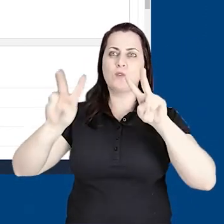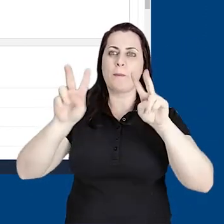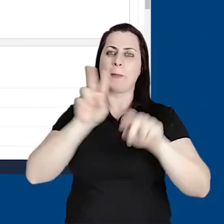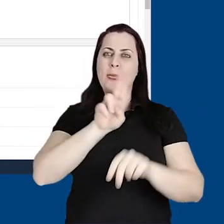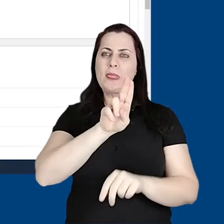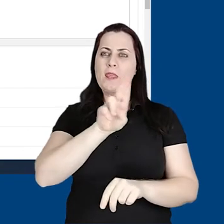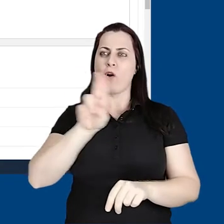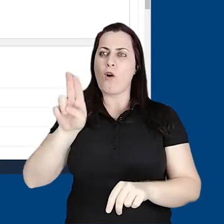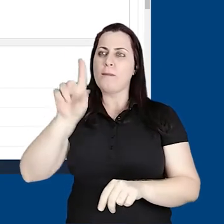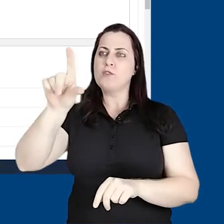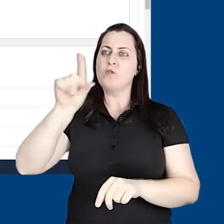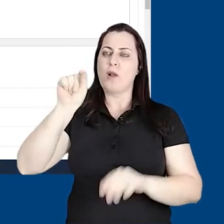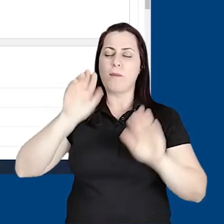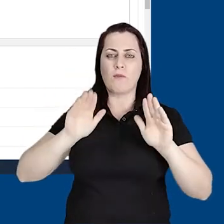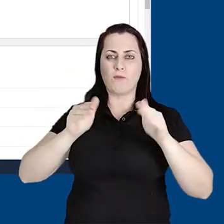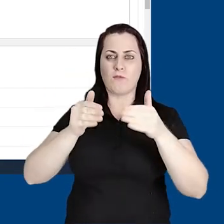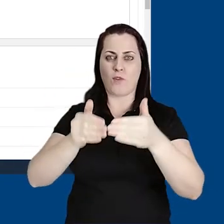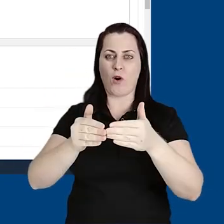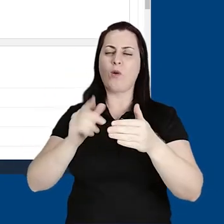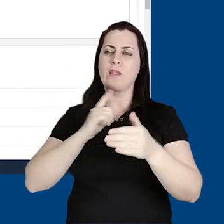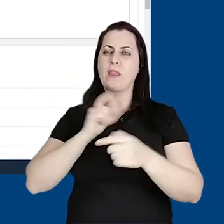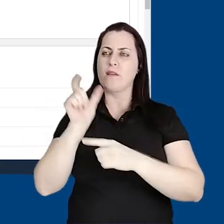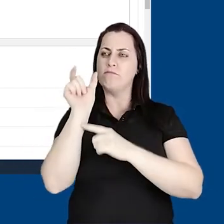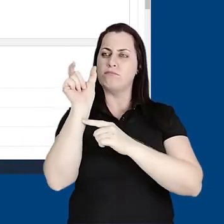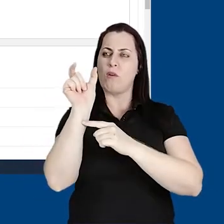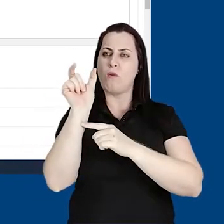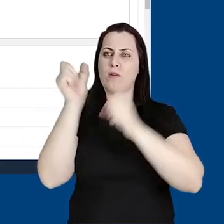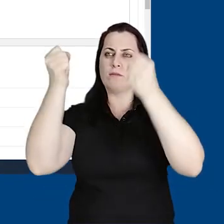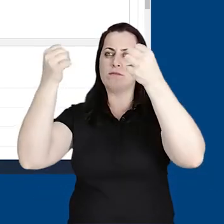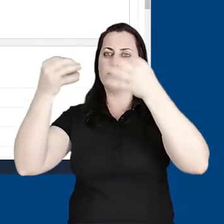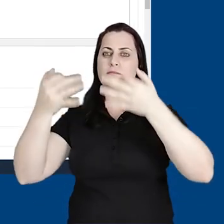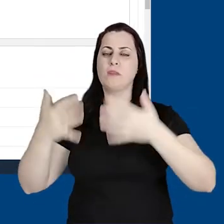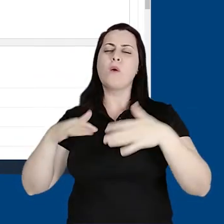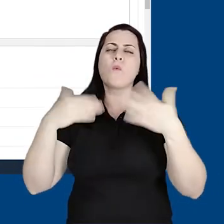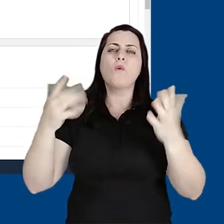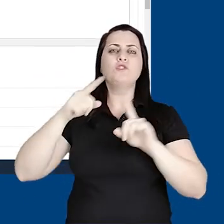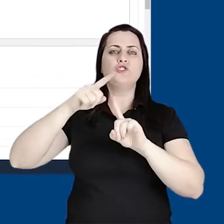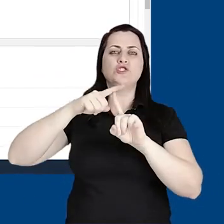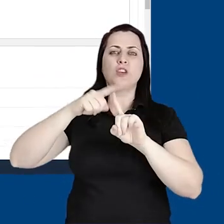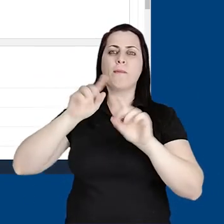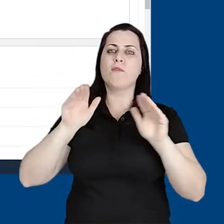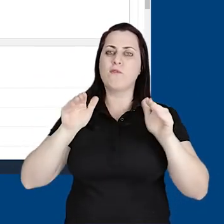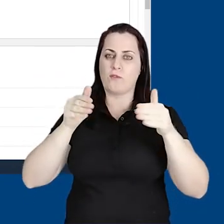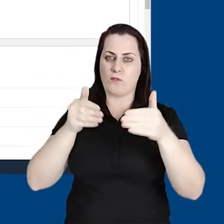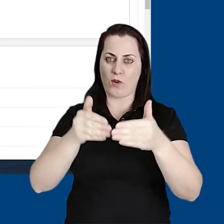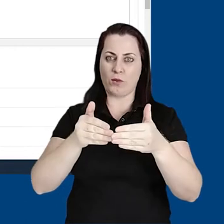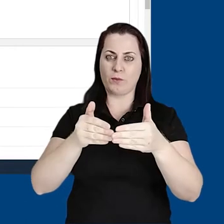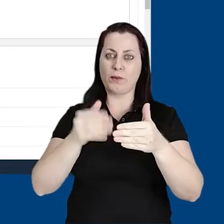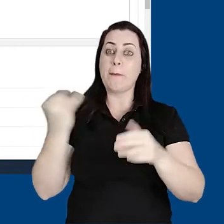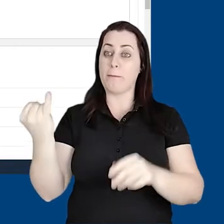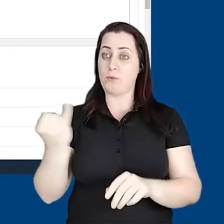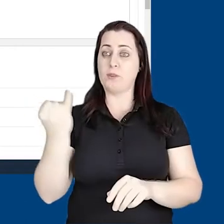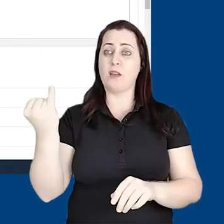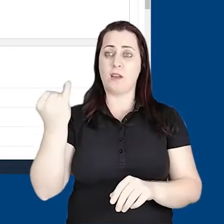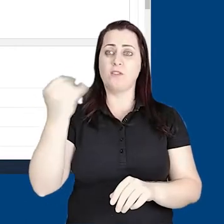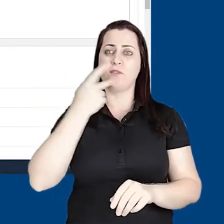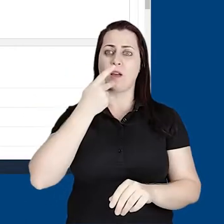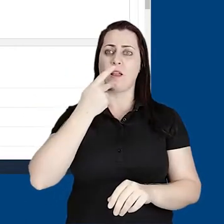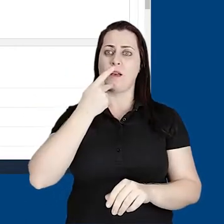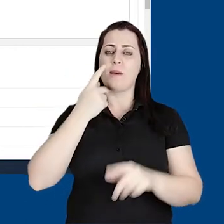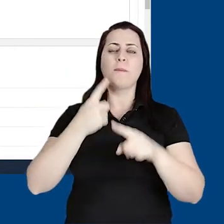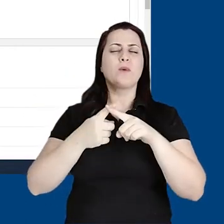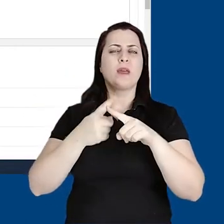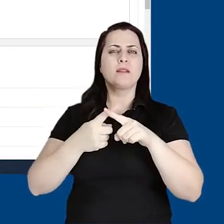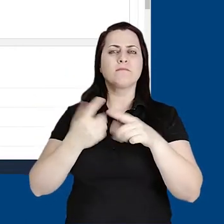o nome que podemos escolher para o fórum, uma caixa de descrição e o tipo de fórum. Tipos de fórum, é importante falar